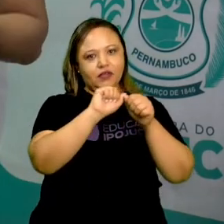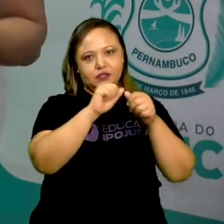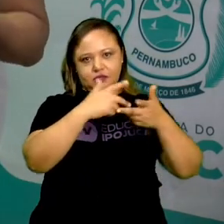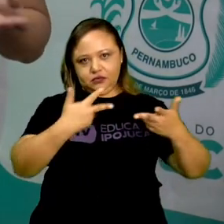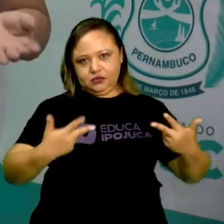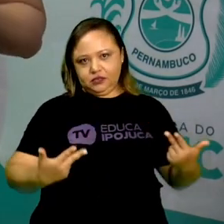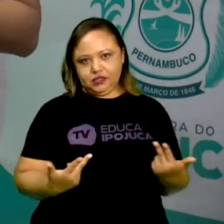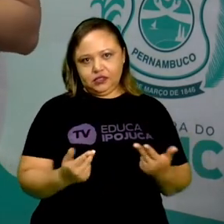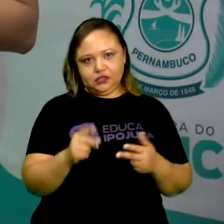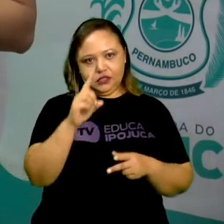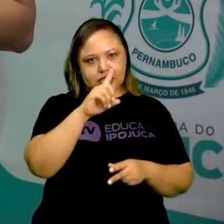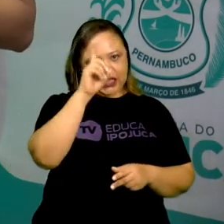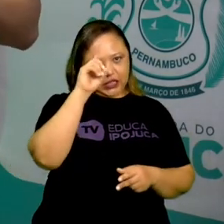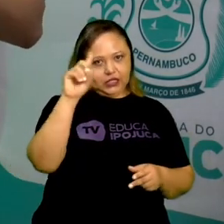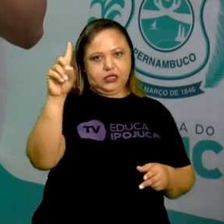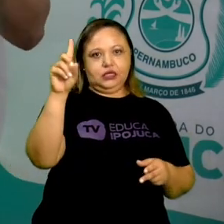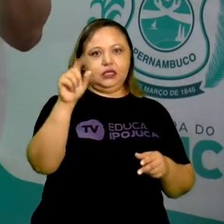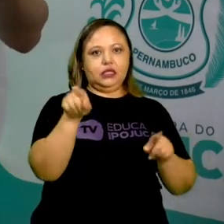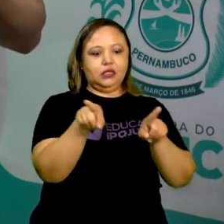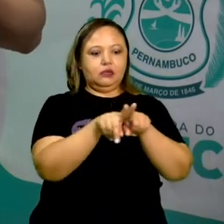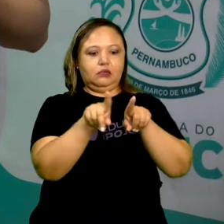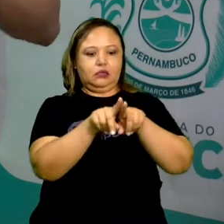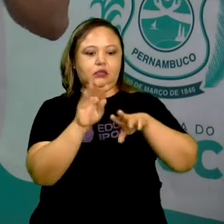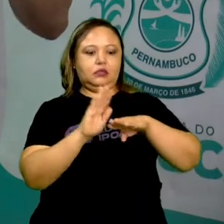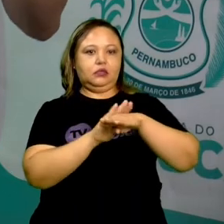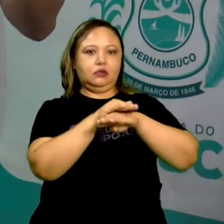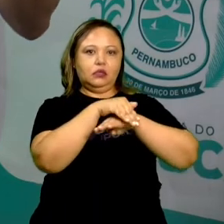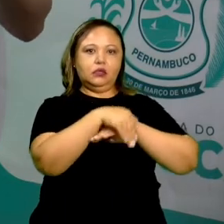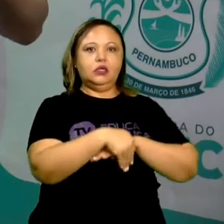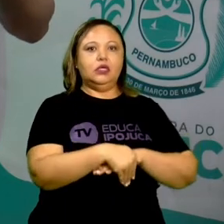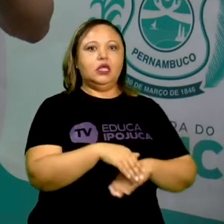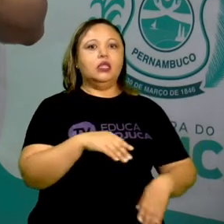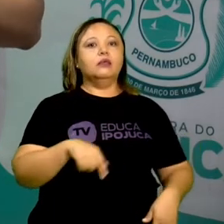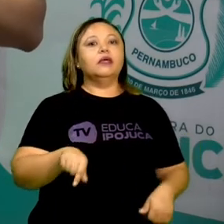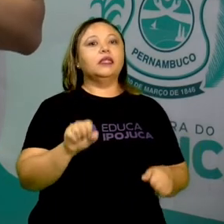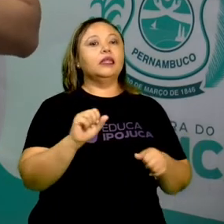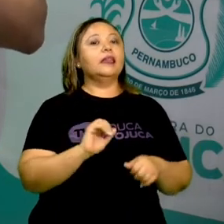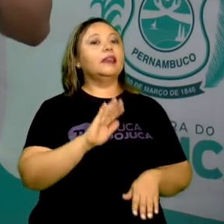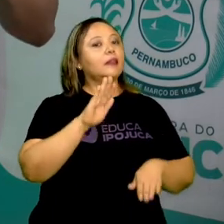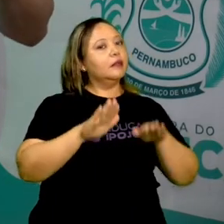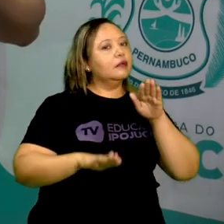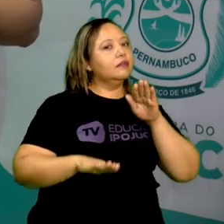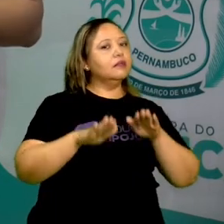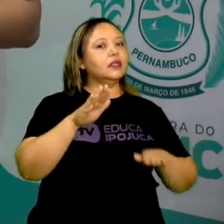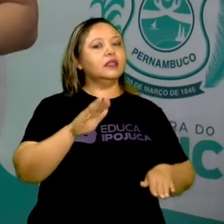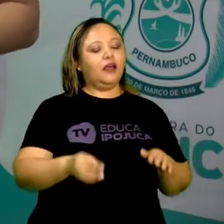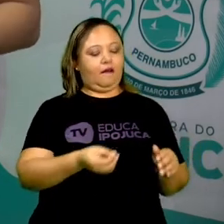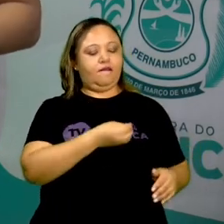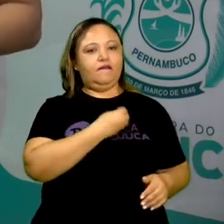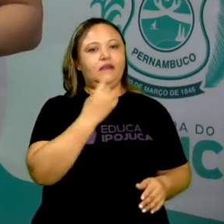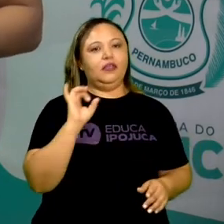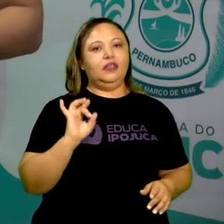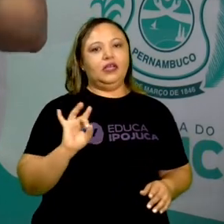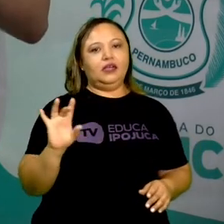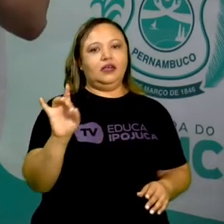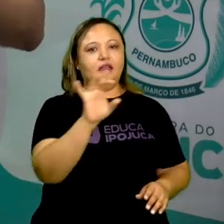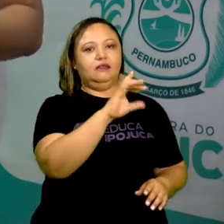durante o dia e a noite, vai depender do ritmo que temos e do estilo de vida que seguimos.